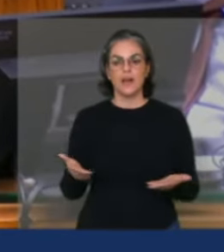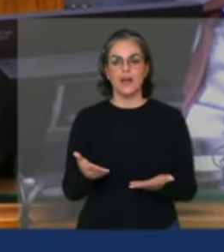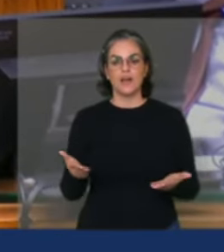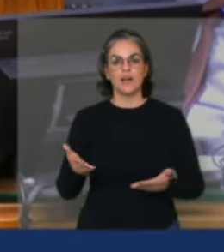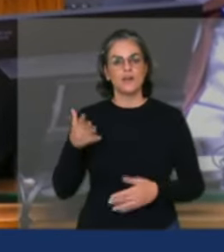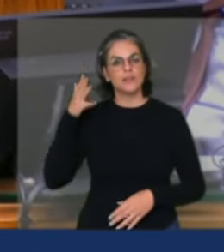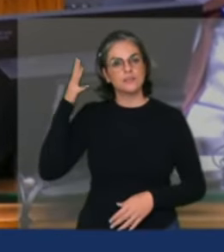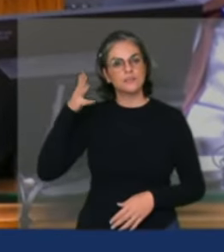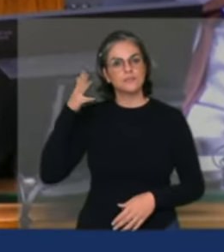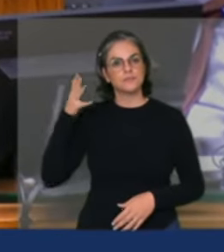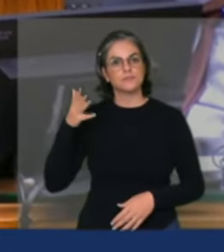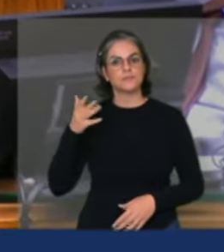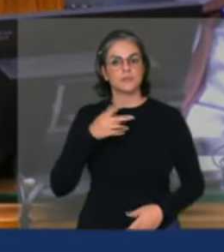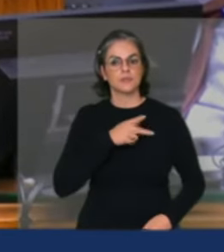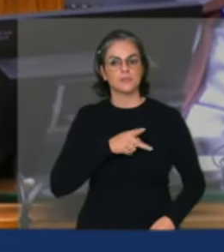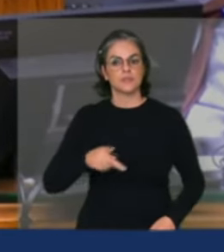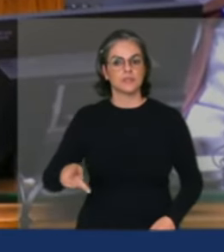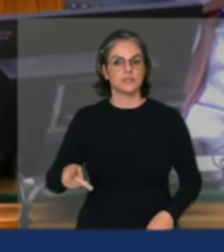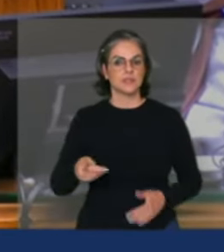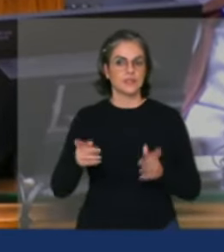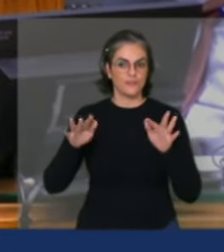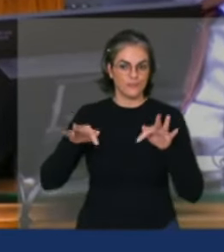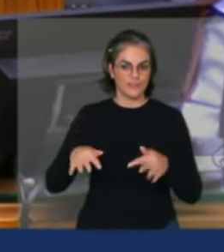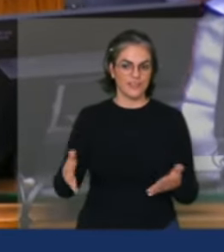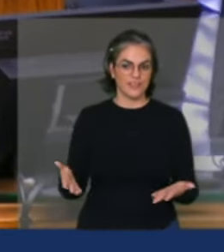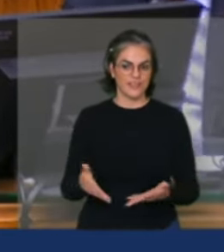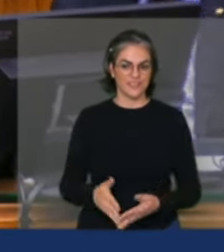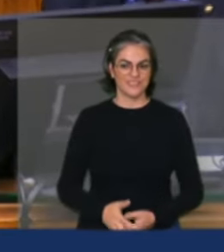presidente terminar essa reunião